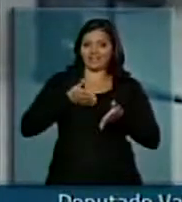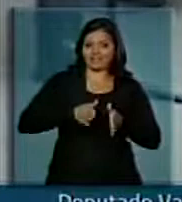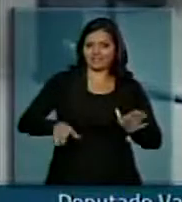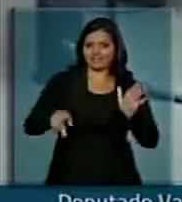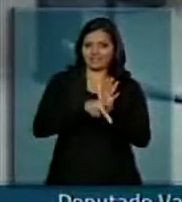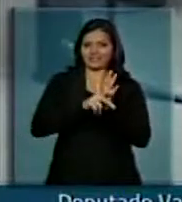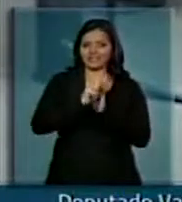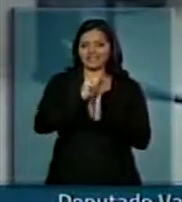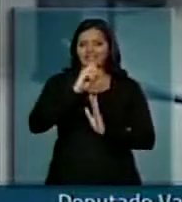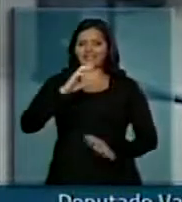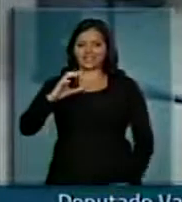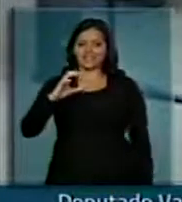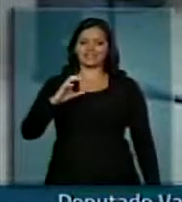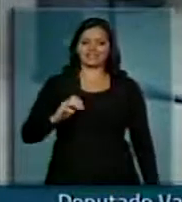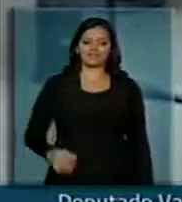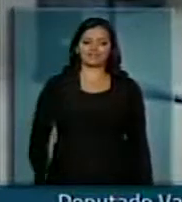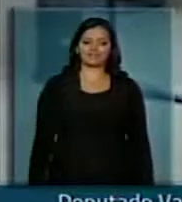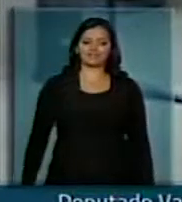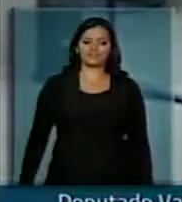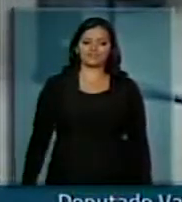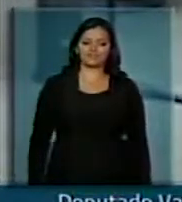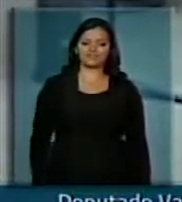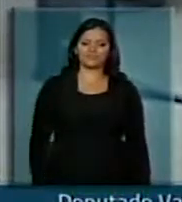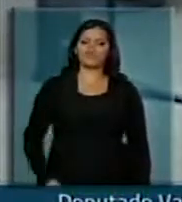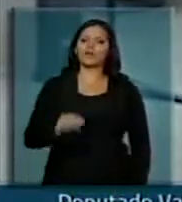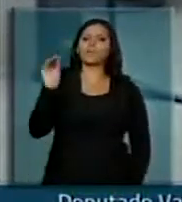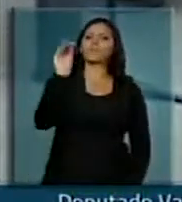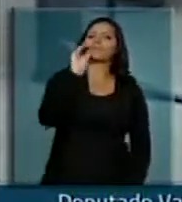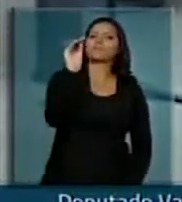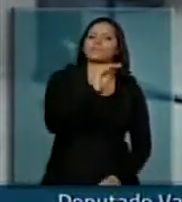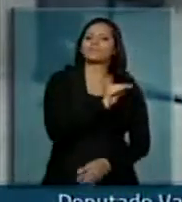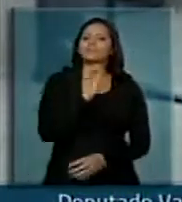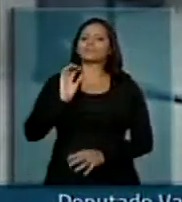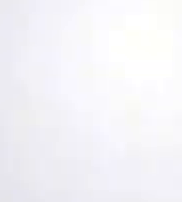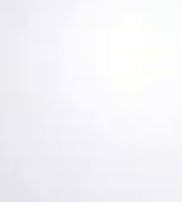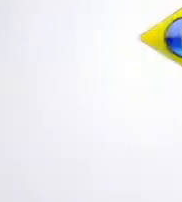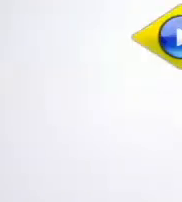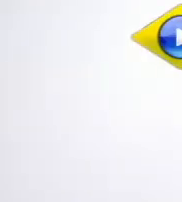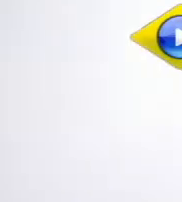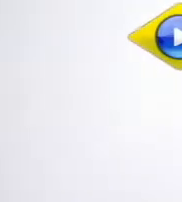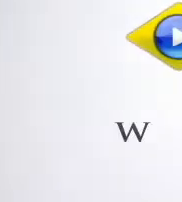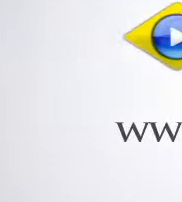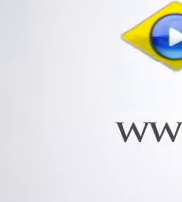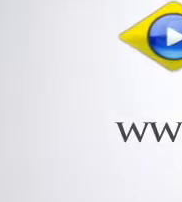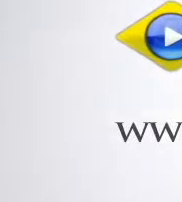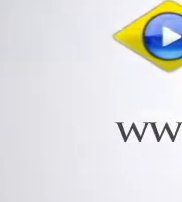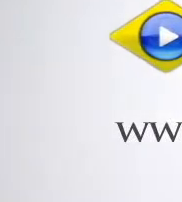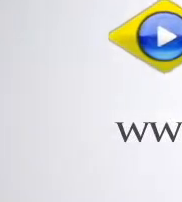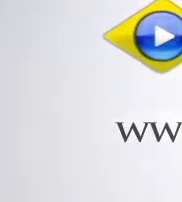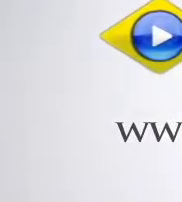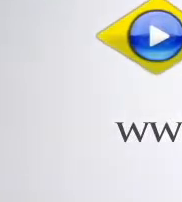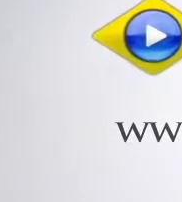de Santa Catarina, um beijo a todos vocês. Obrigado, senhor presidente. Obrigado, senhor